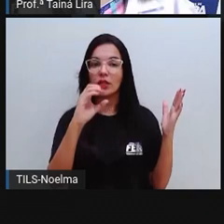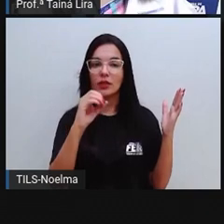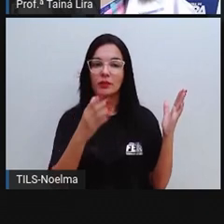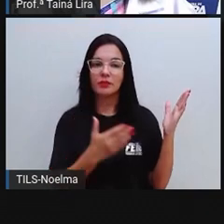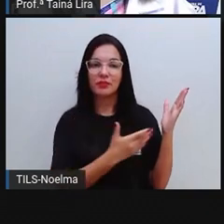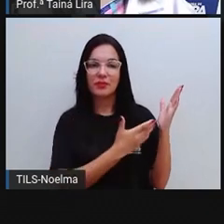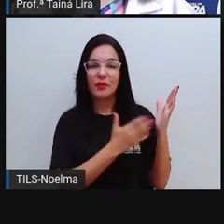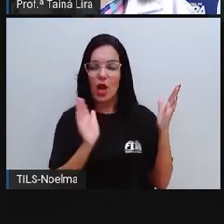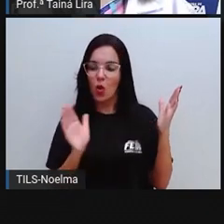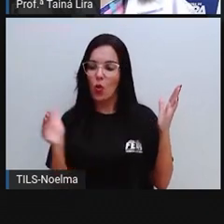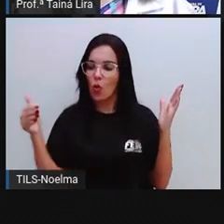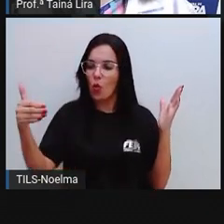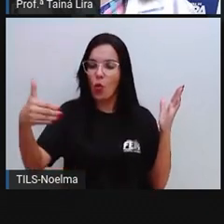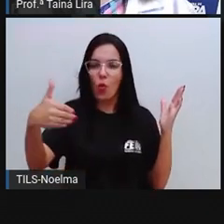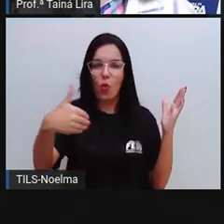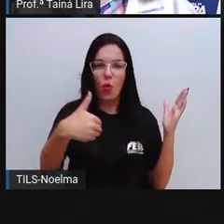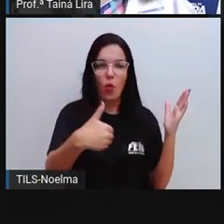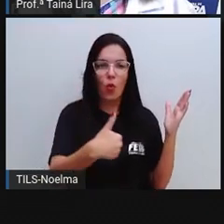Colorindo, curva.